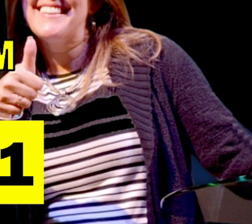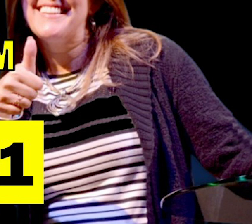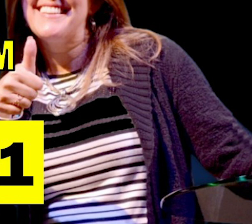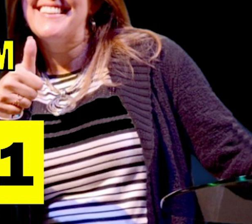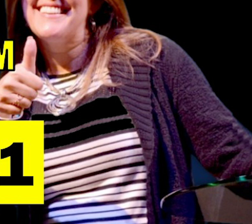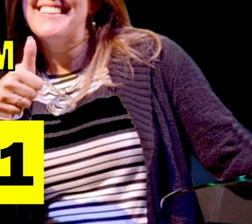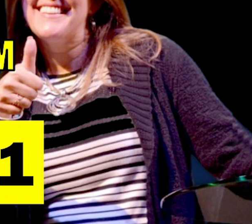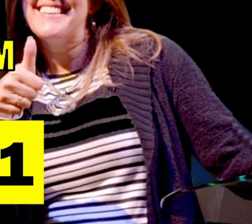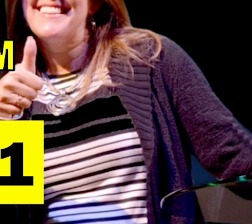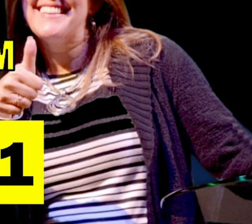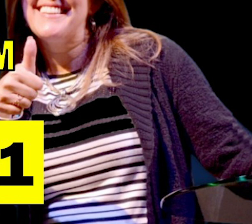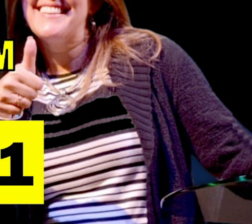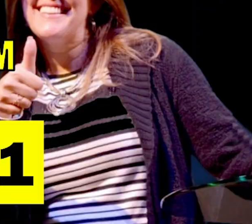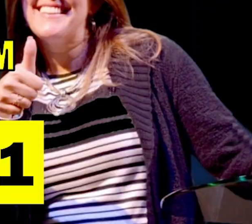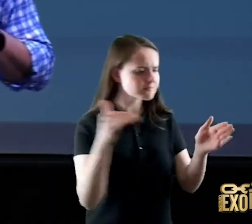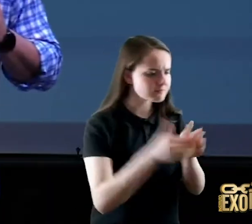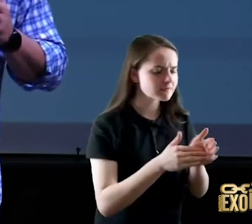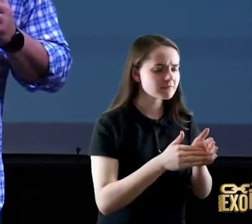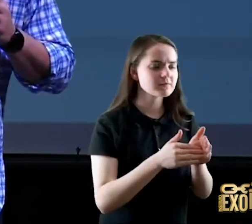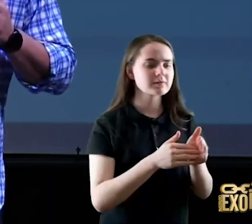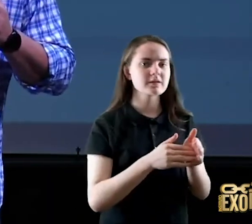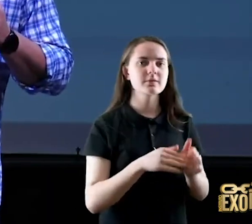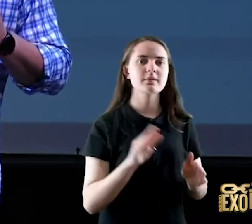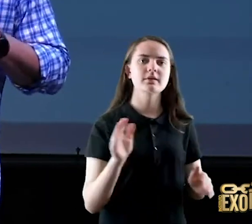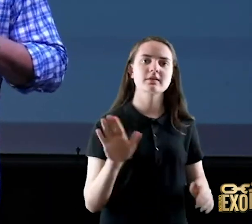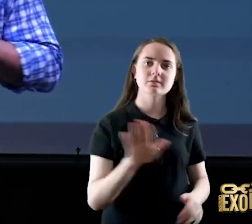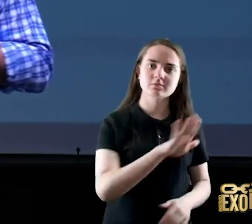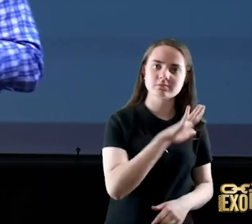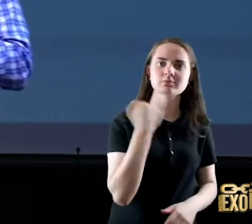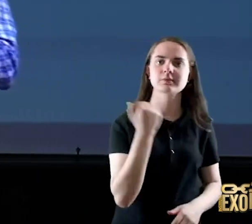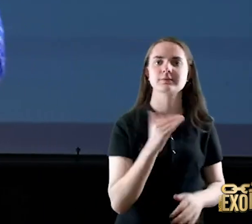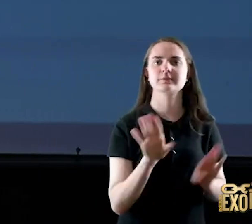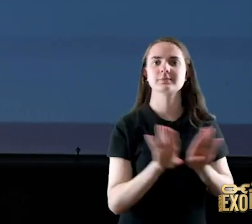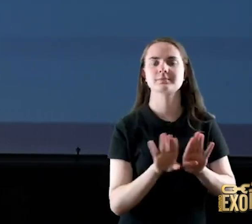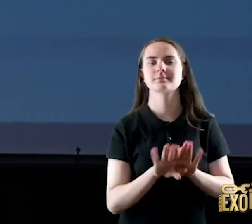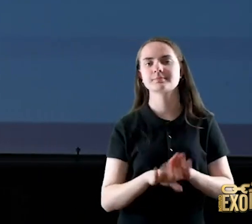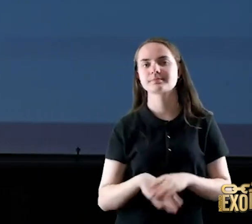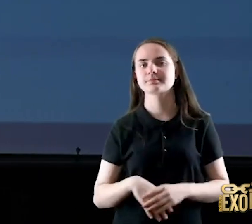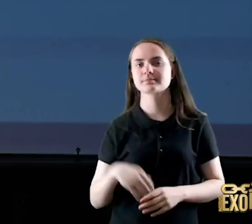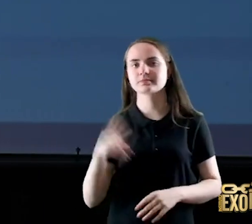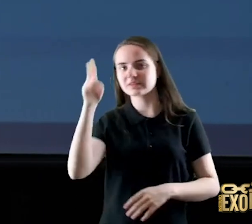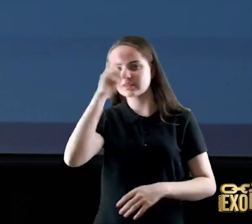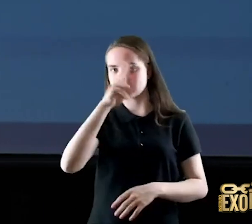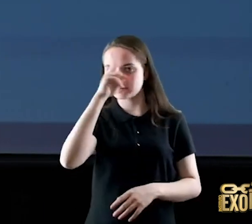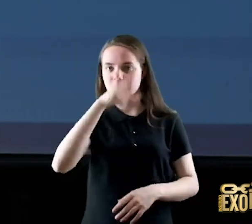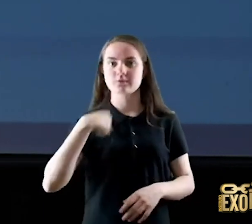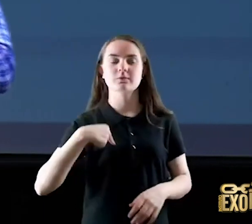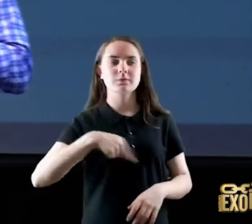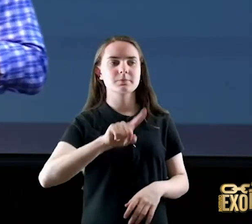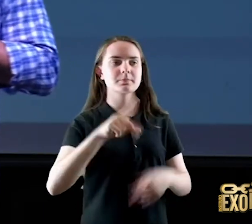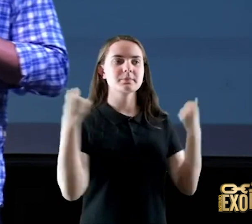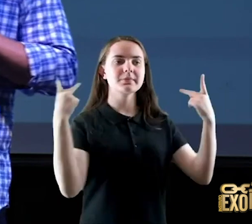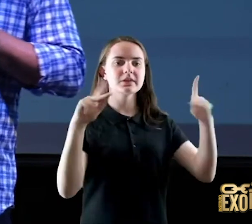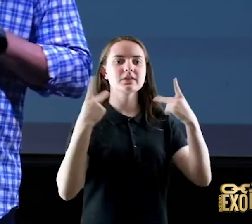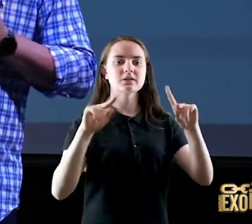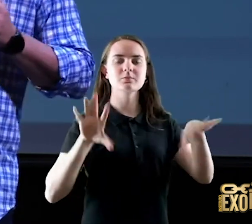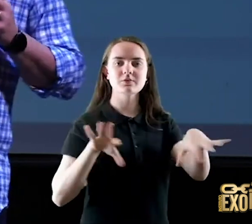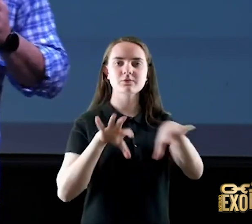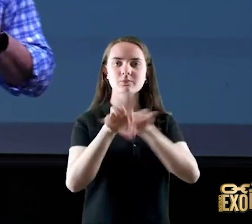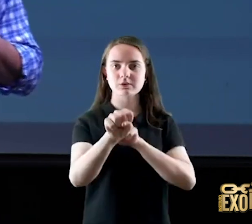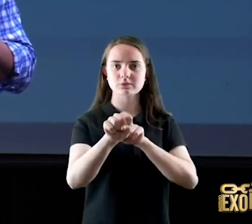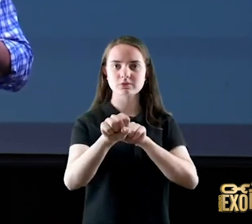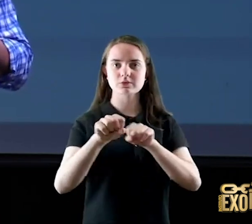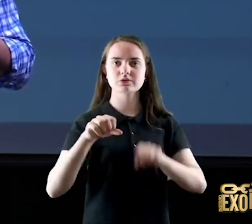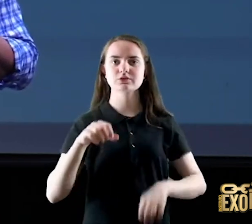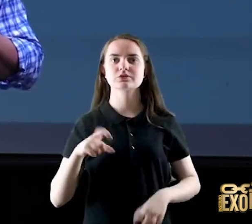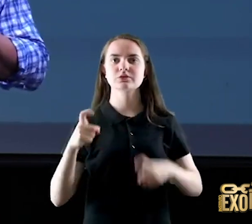no final quando a gente morre lembro que fui pregar numa formatura de médicos aqui em Curitiba e foi a